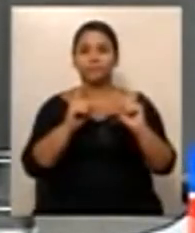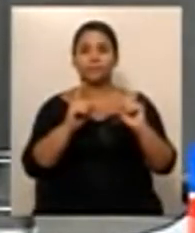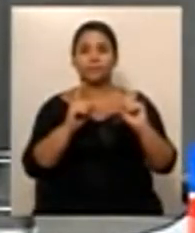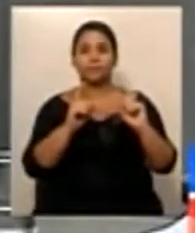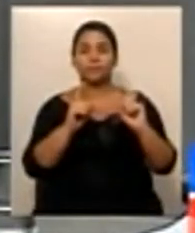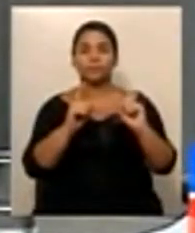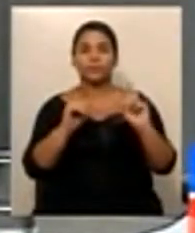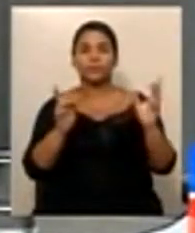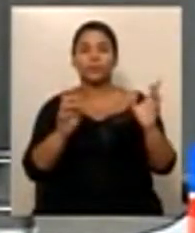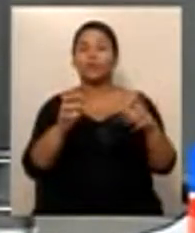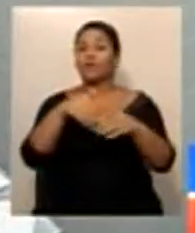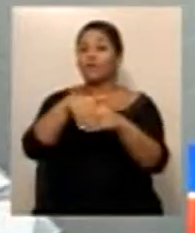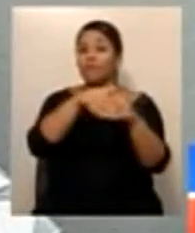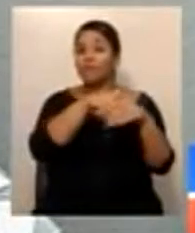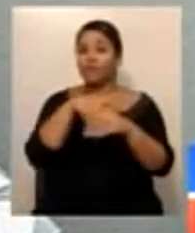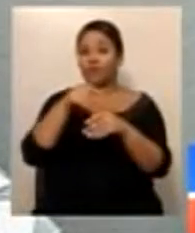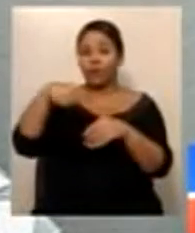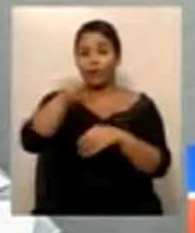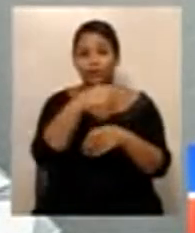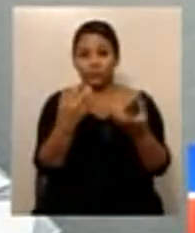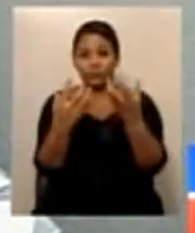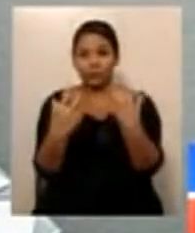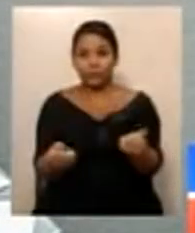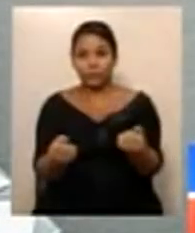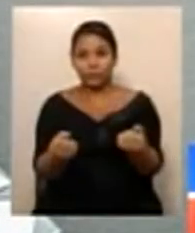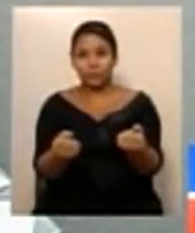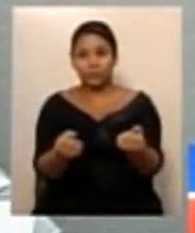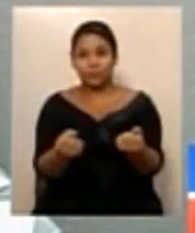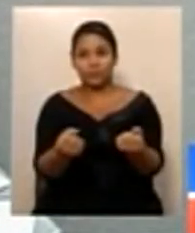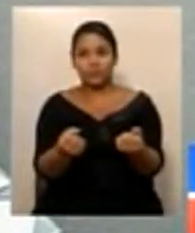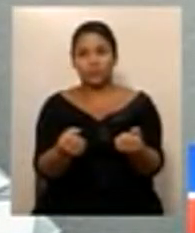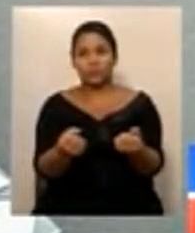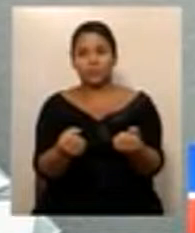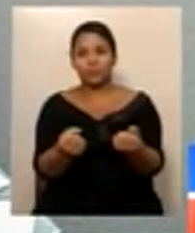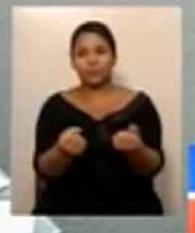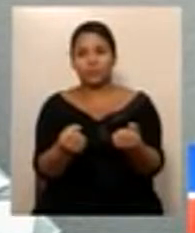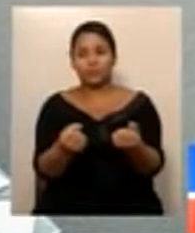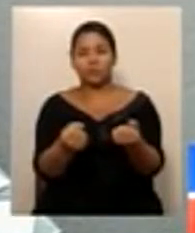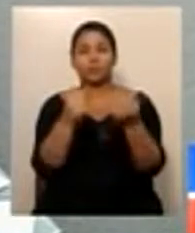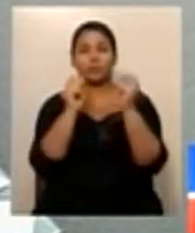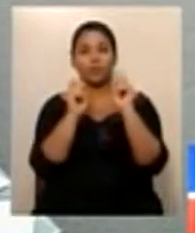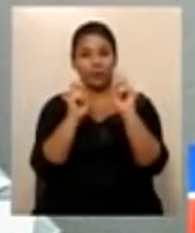Encerra a discussão, coloque em votação os deputados que aprovam, permaneçam como estão.